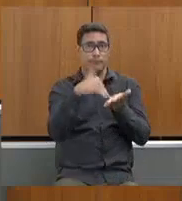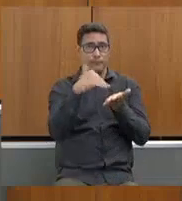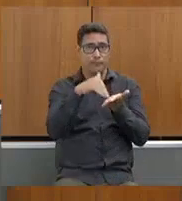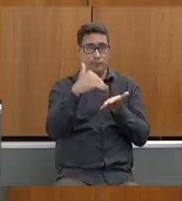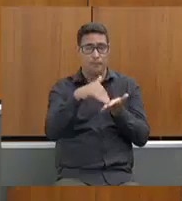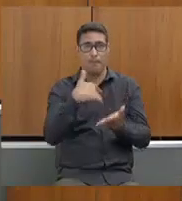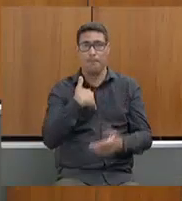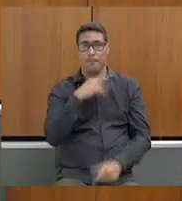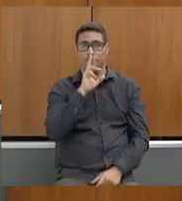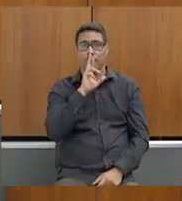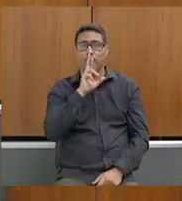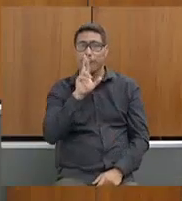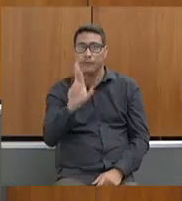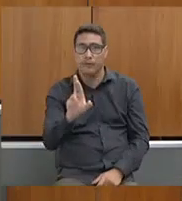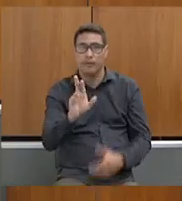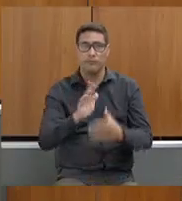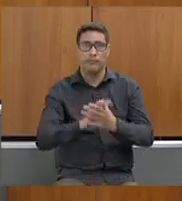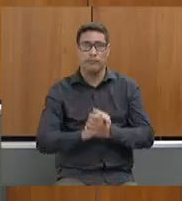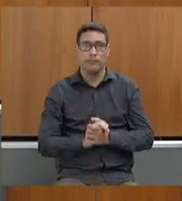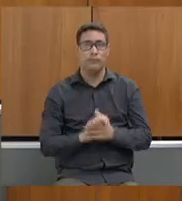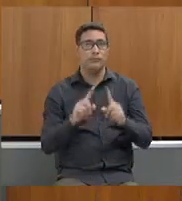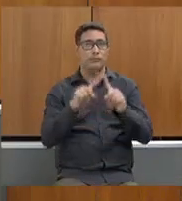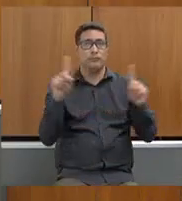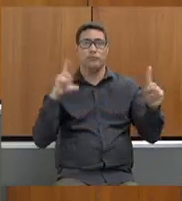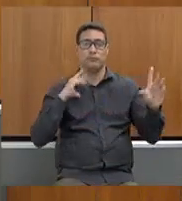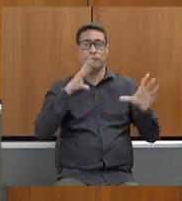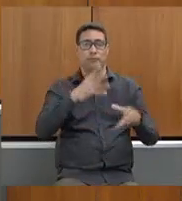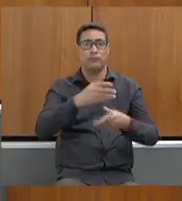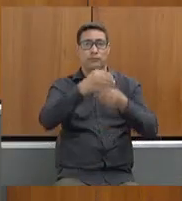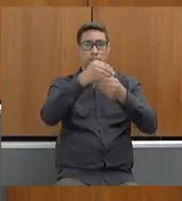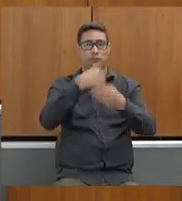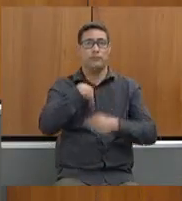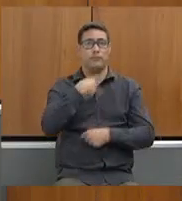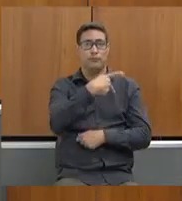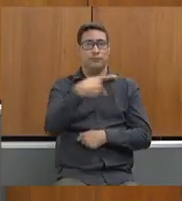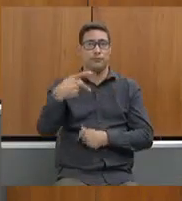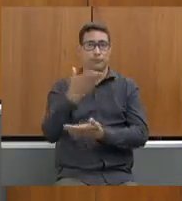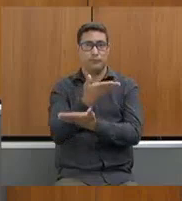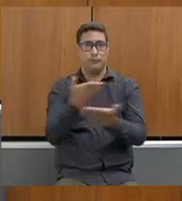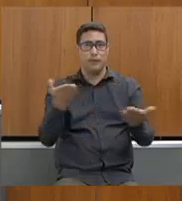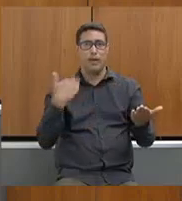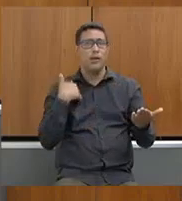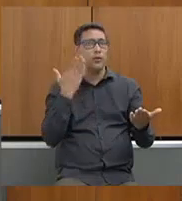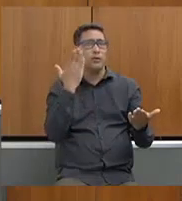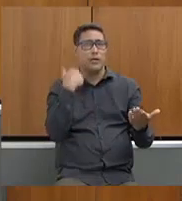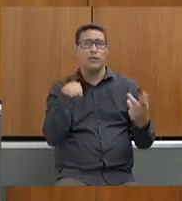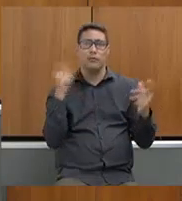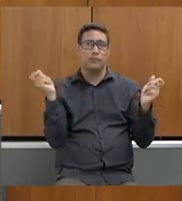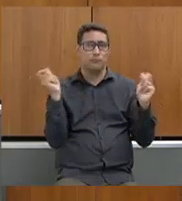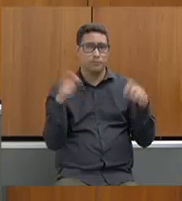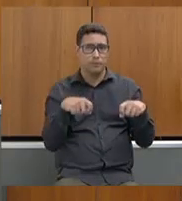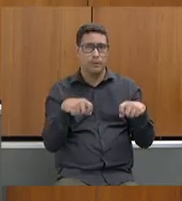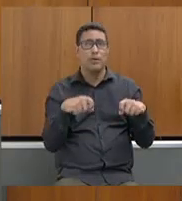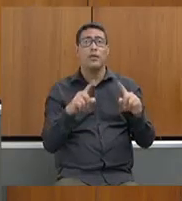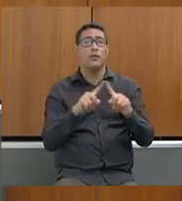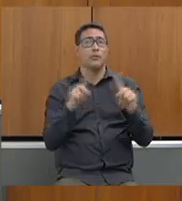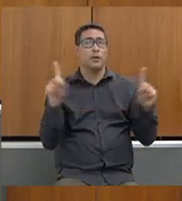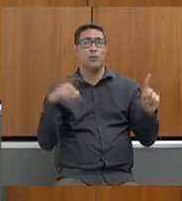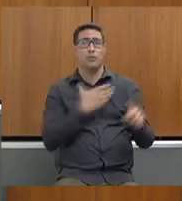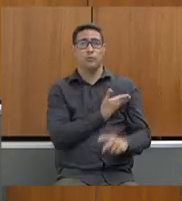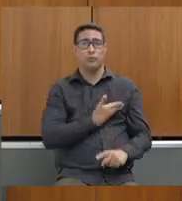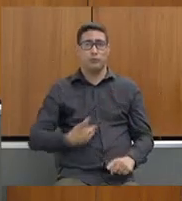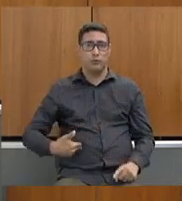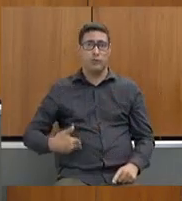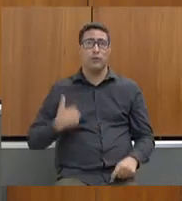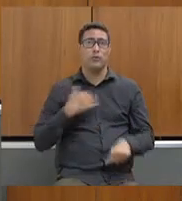pela resposta. E só para concluir, presidente, aí não sei se é possível ou não, mas deixar aqui para o governo do